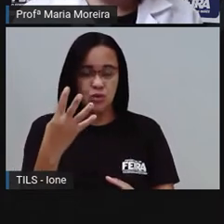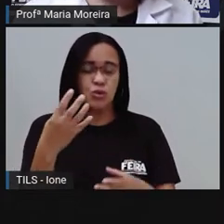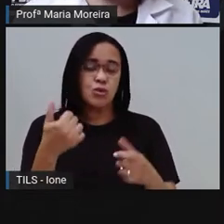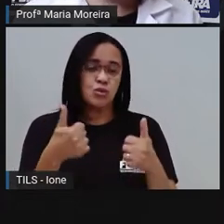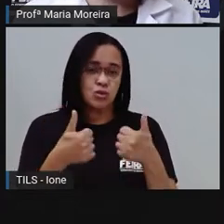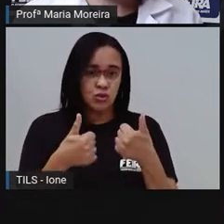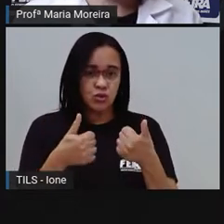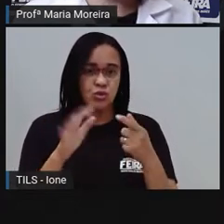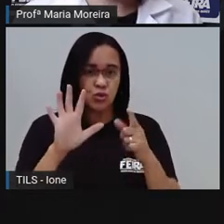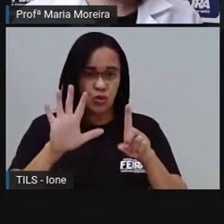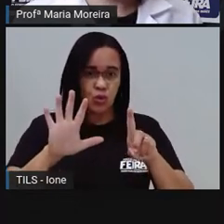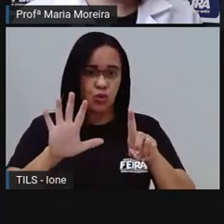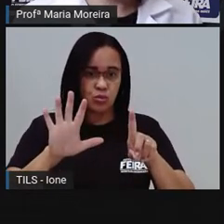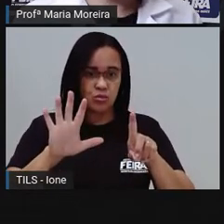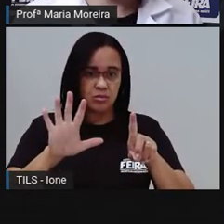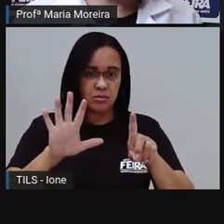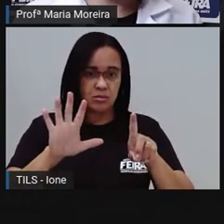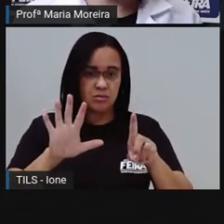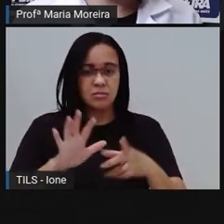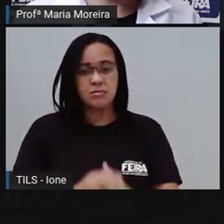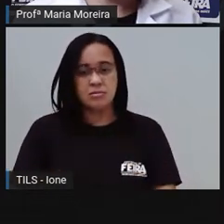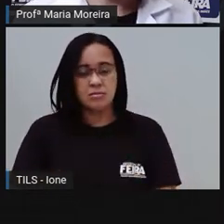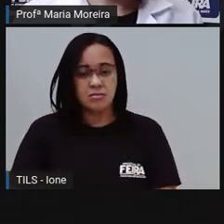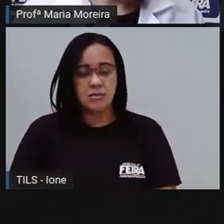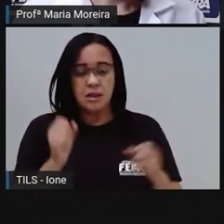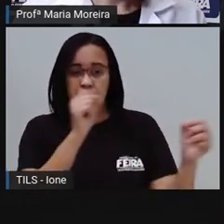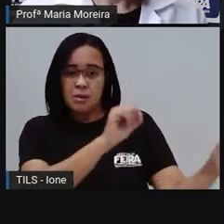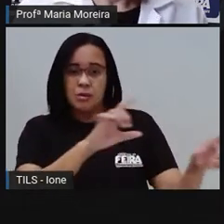Vamos para o nosso próximo? Olha só. Ó,